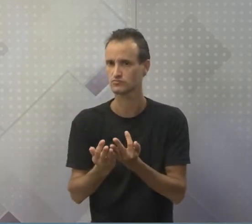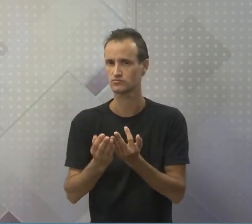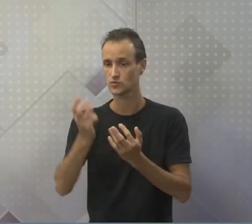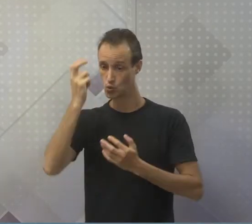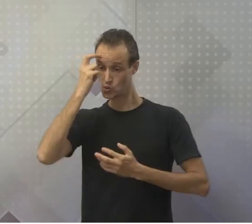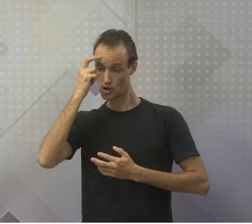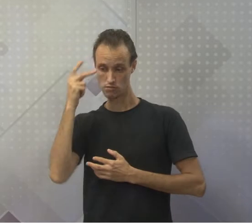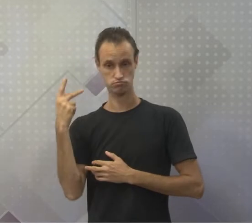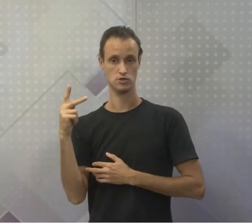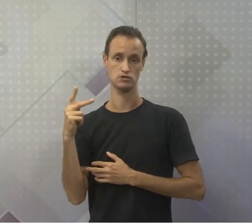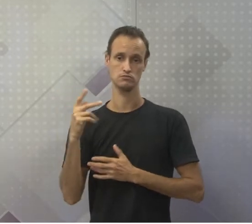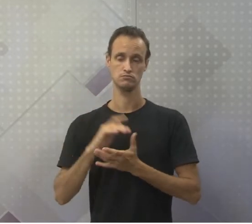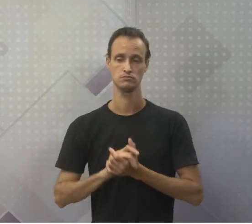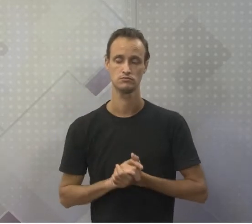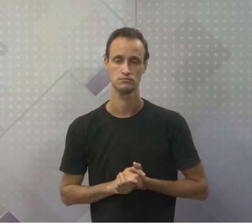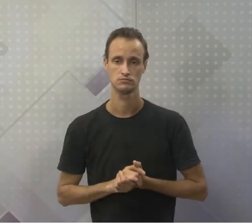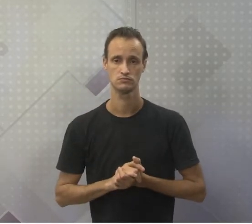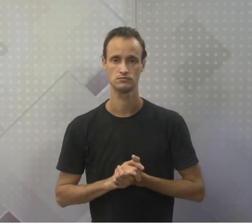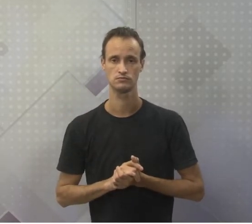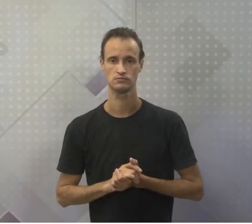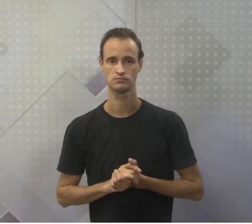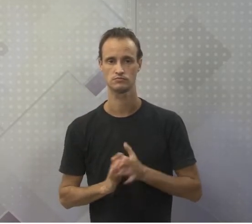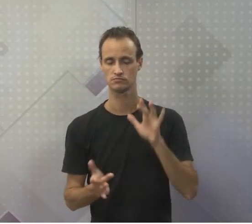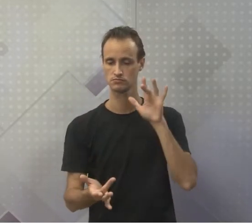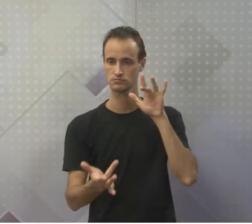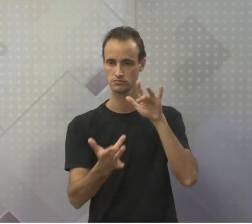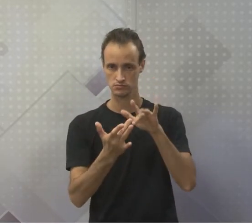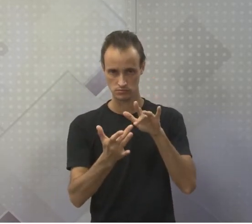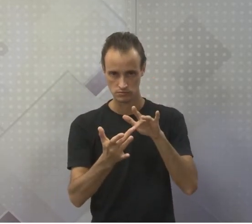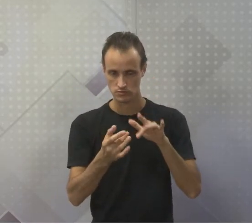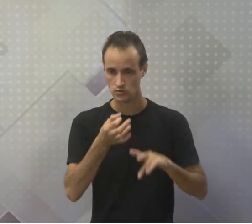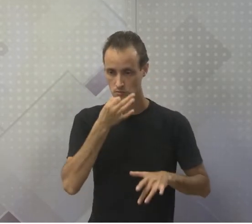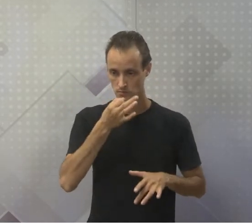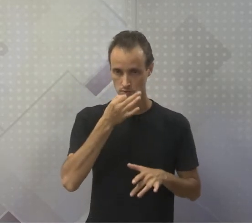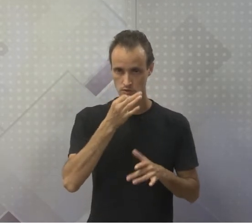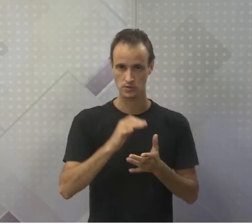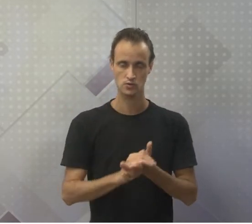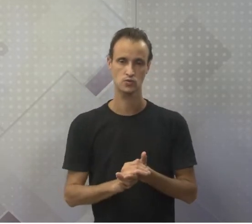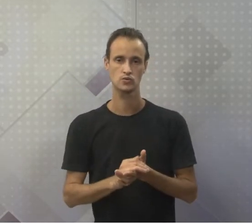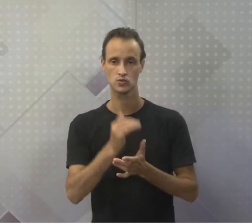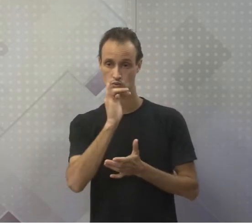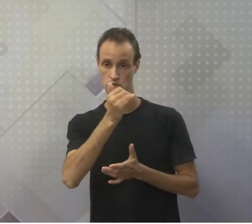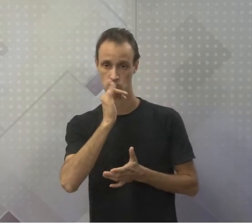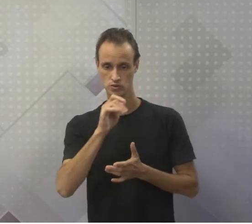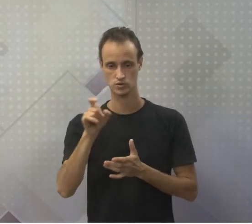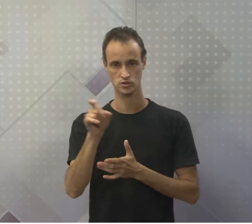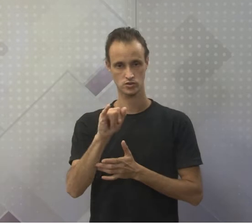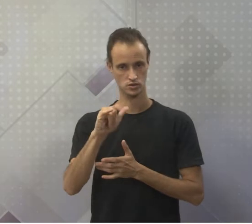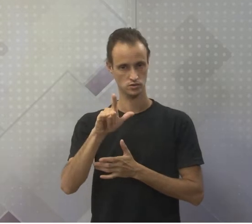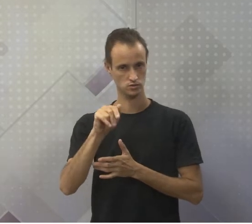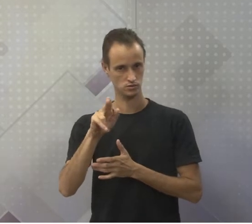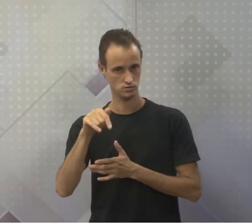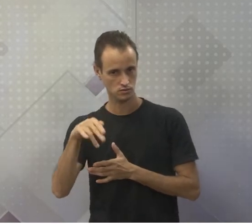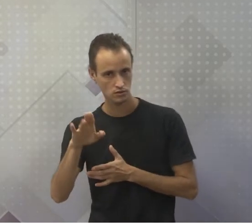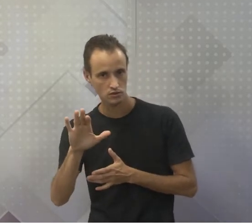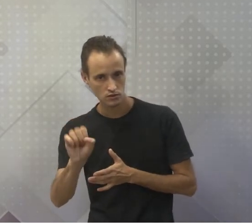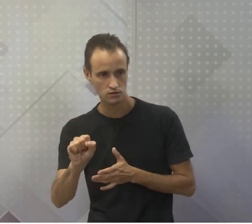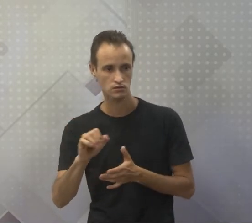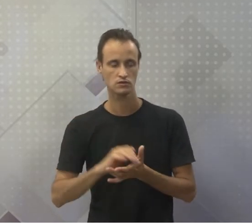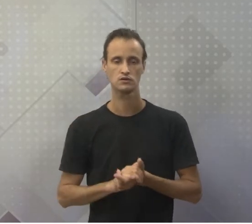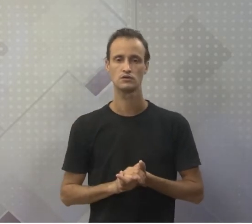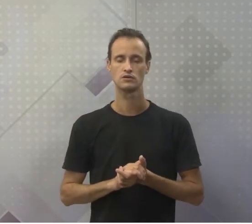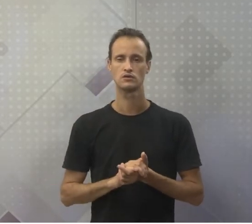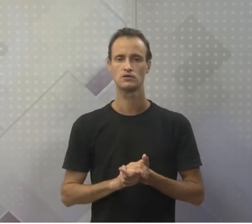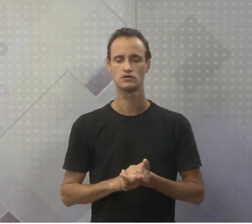cultural deles. Segundo conto Xilux, esse Juóque aqui teria dito as seguintes palavras do momento da criação.